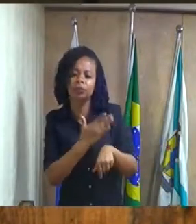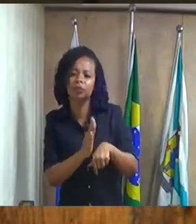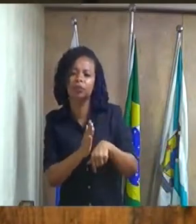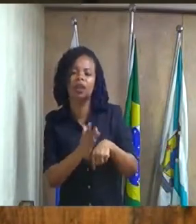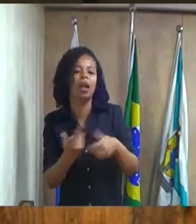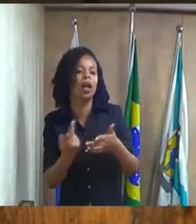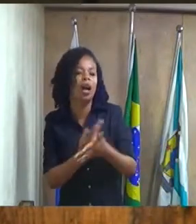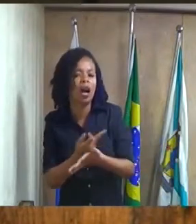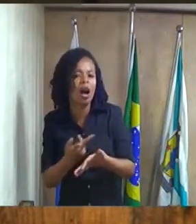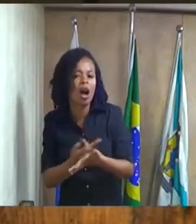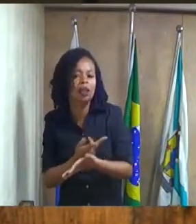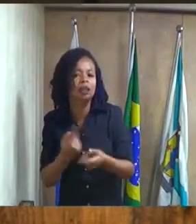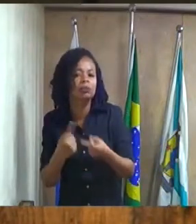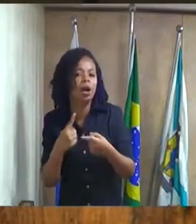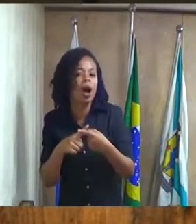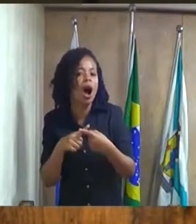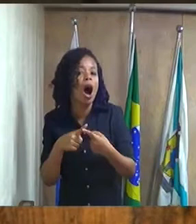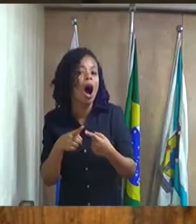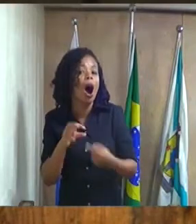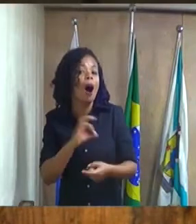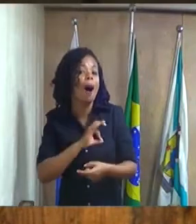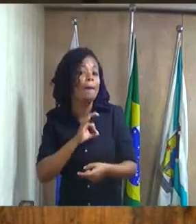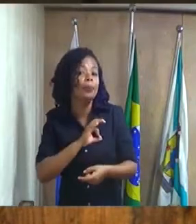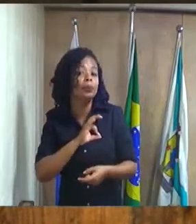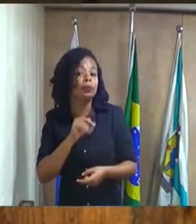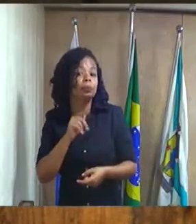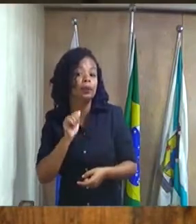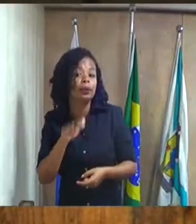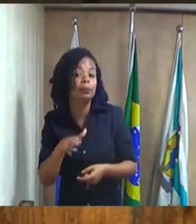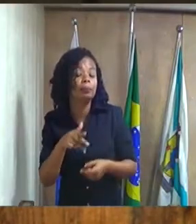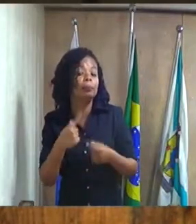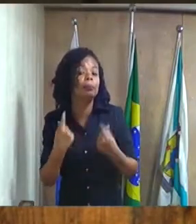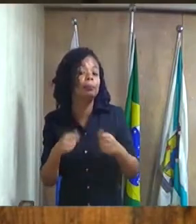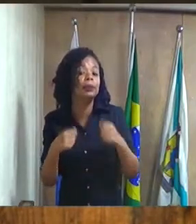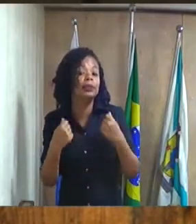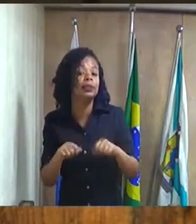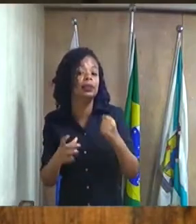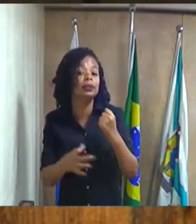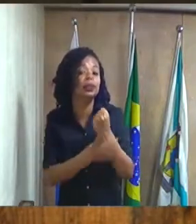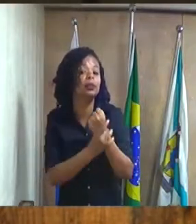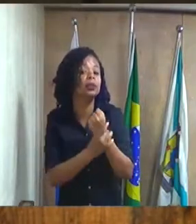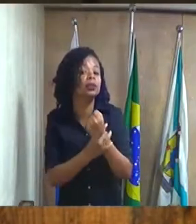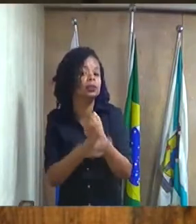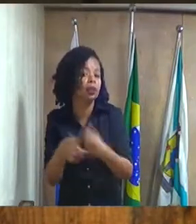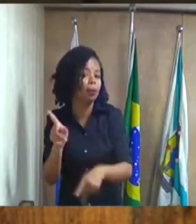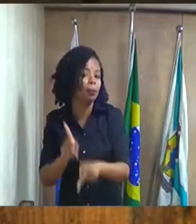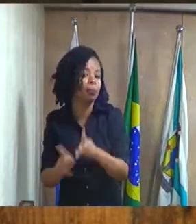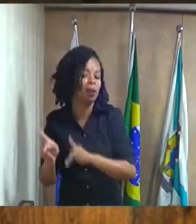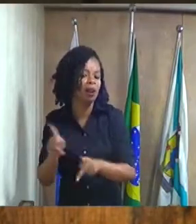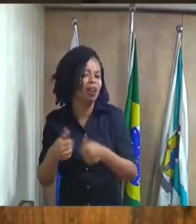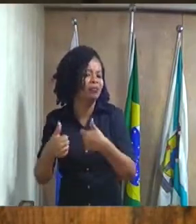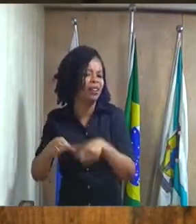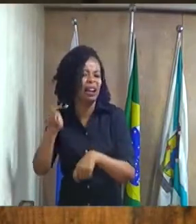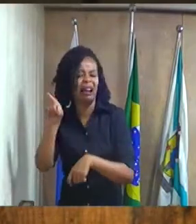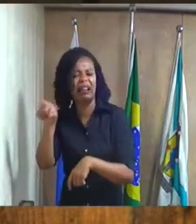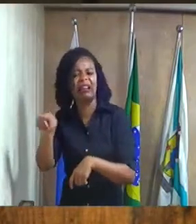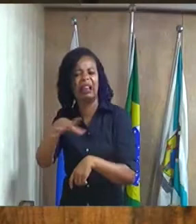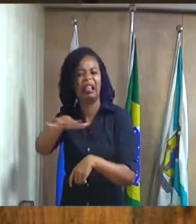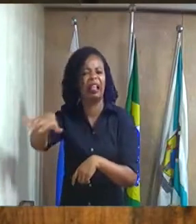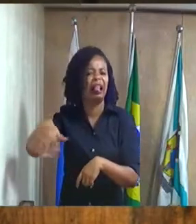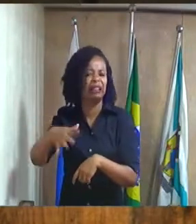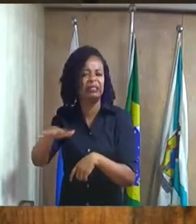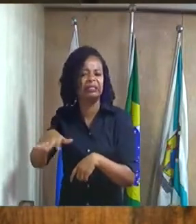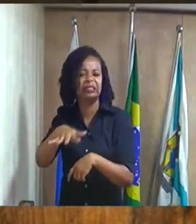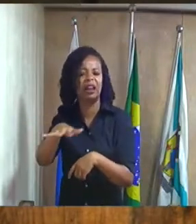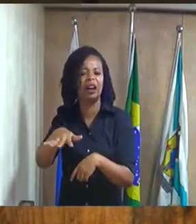a polícia militar ela tem que dar segurança à população não ficar aí hoje é é reboque para tudo que é